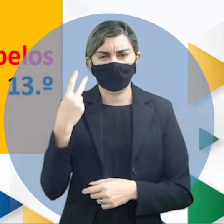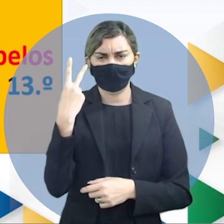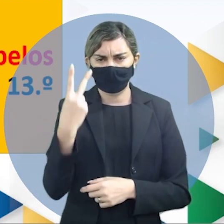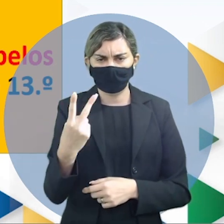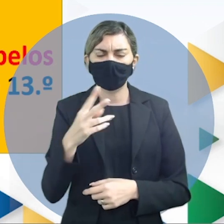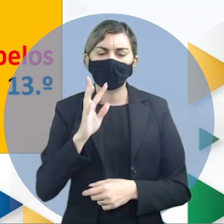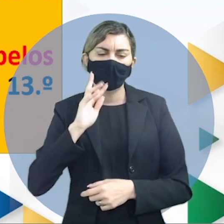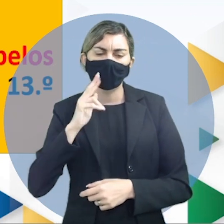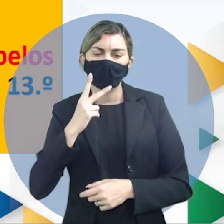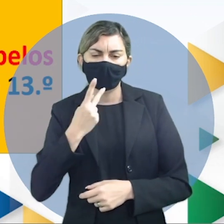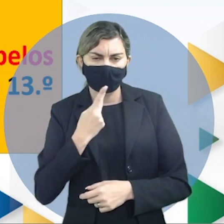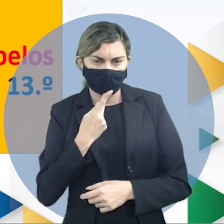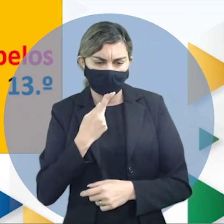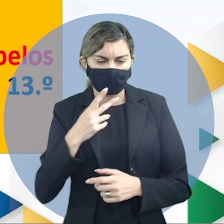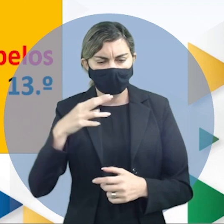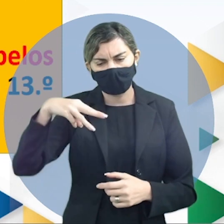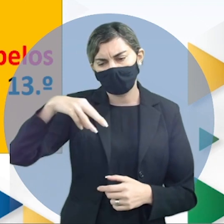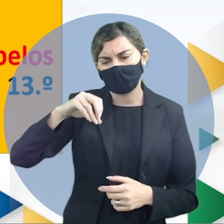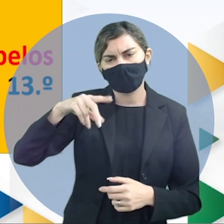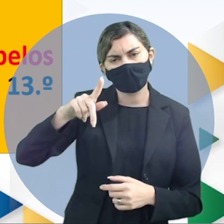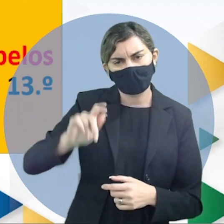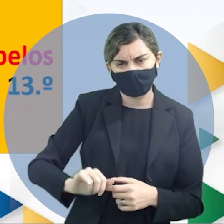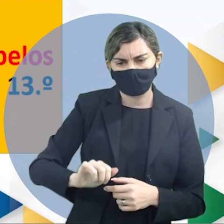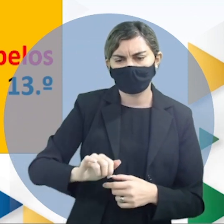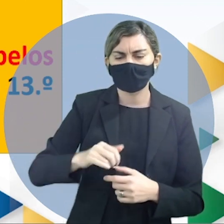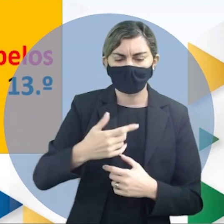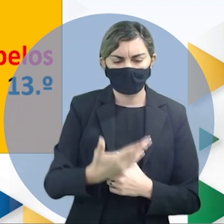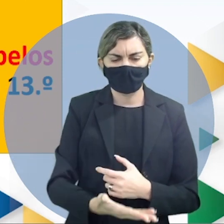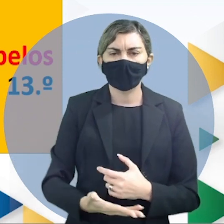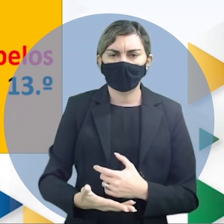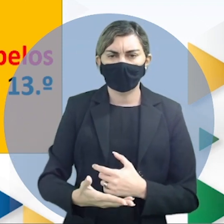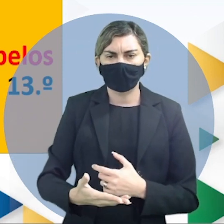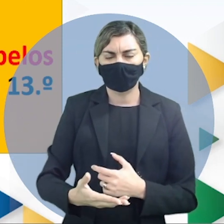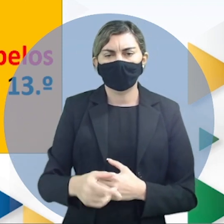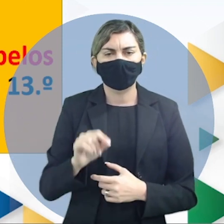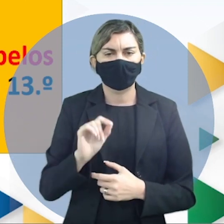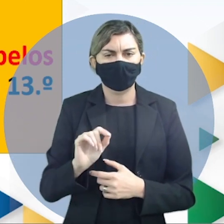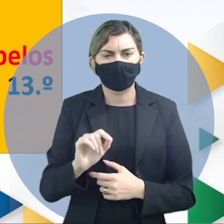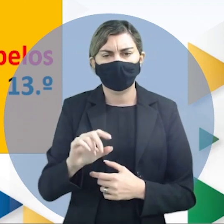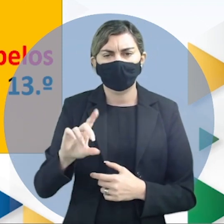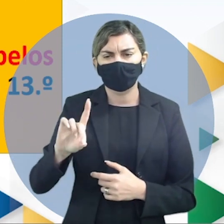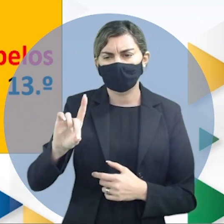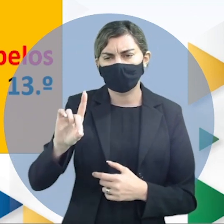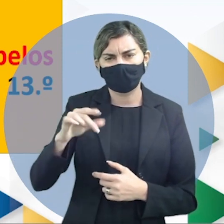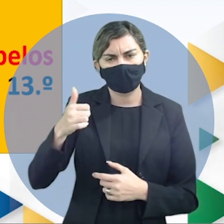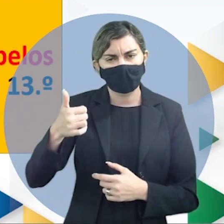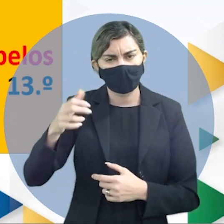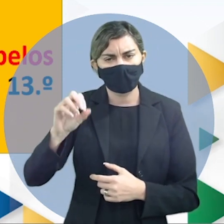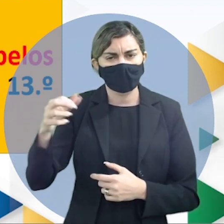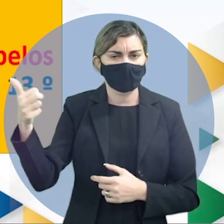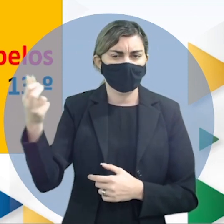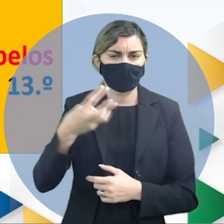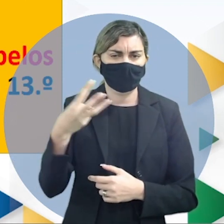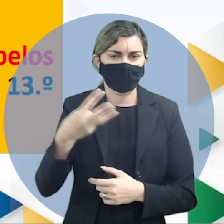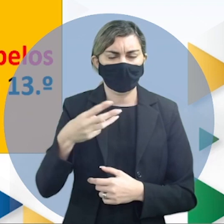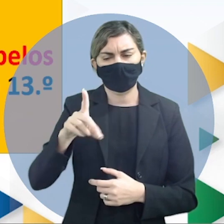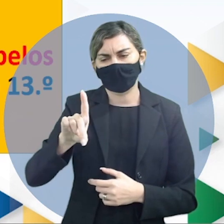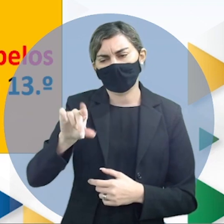foi reconhecido pelos monges tibetanos como a reencarnação do 13º o que?